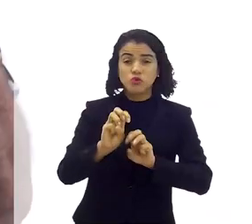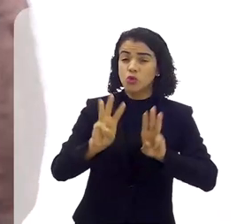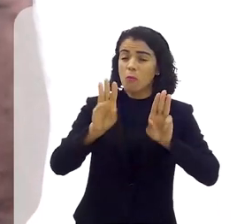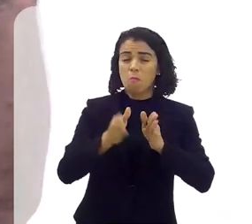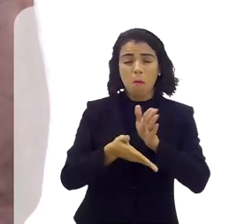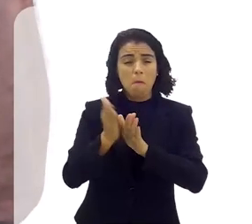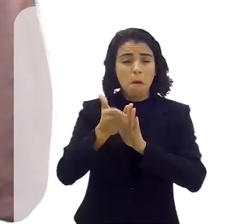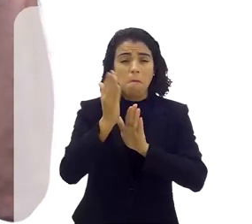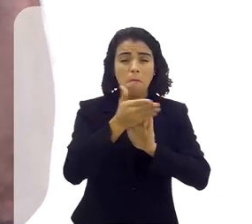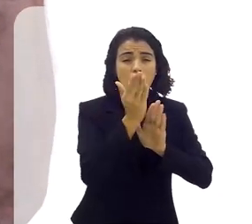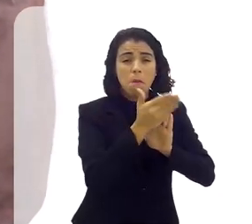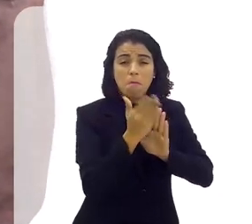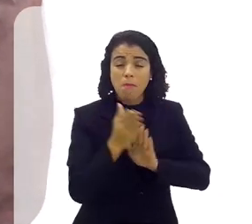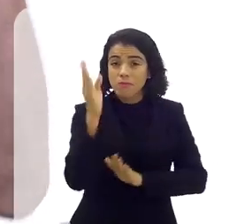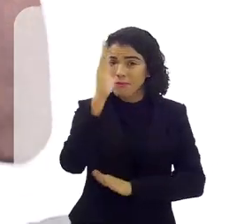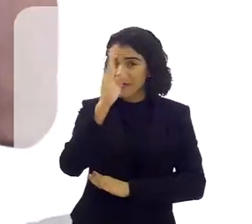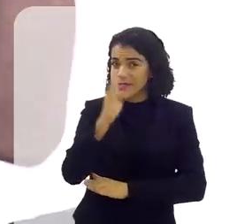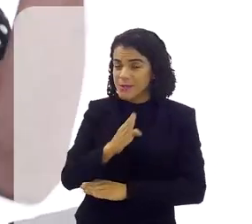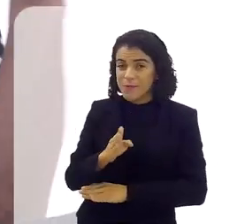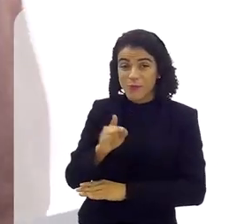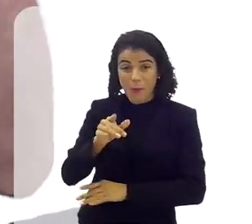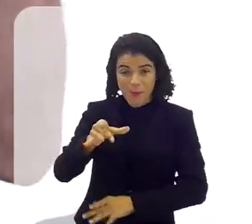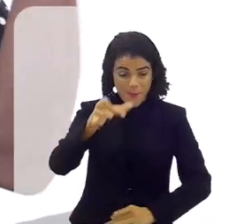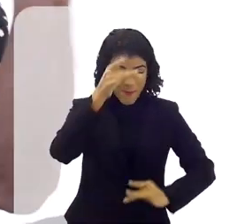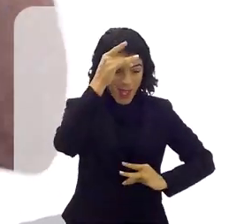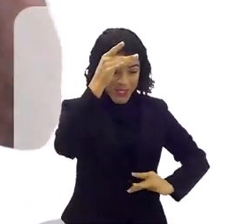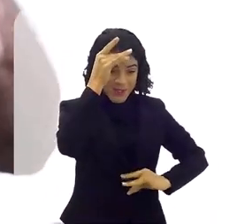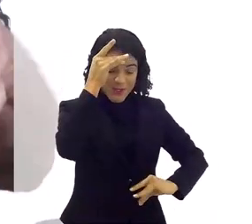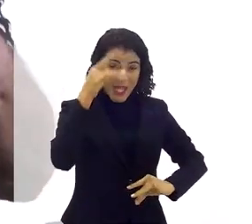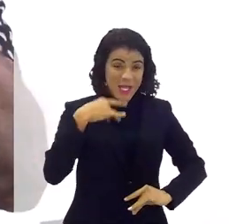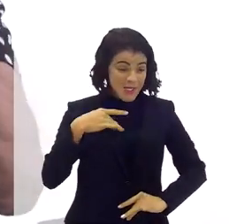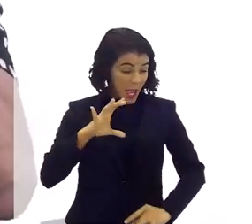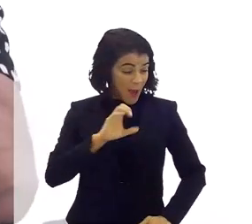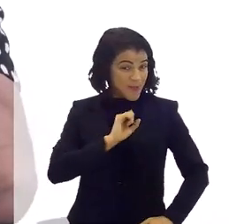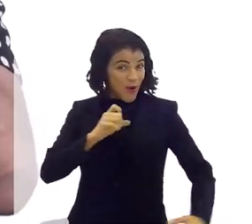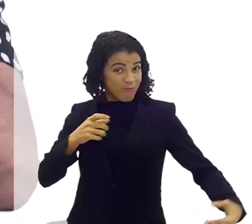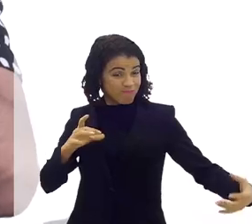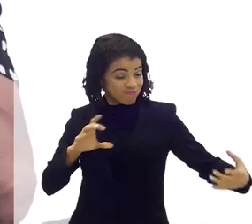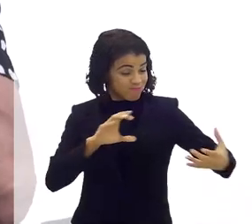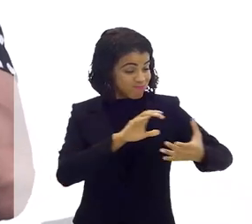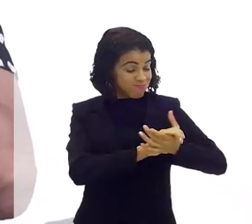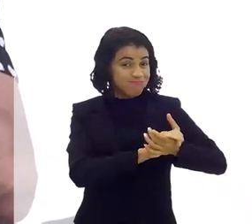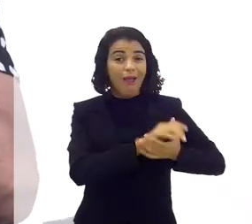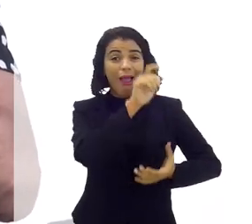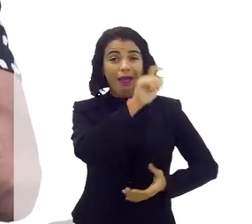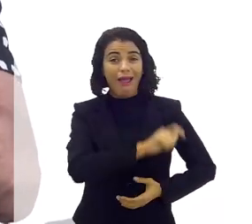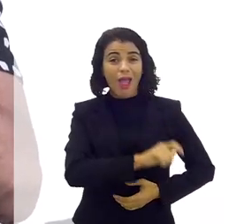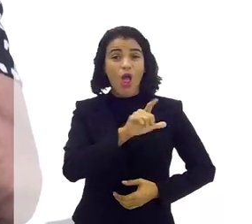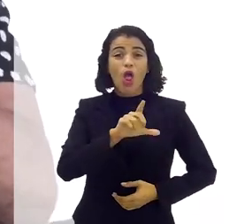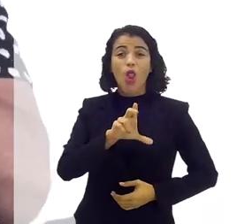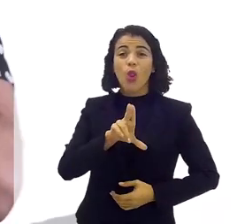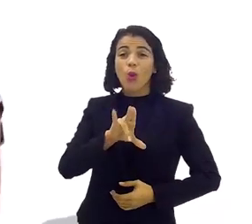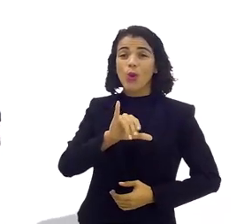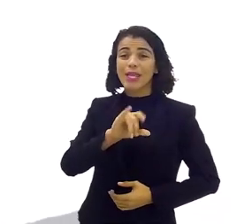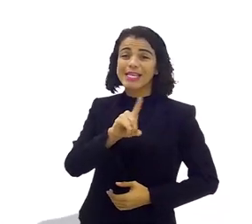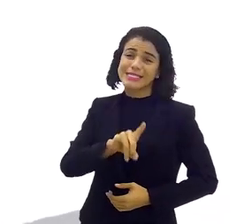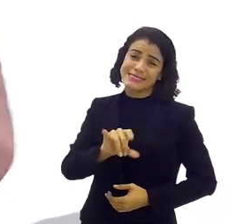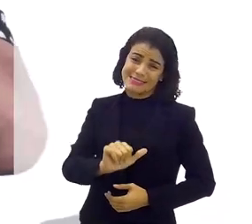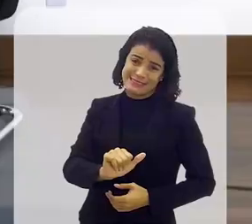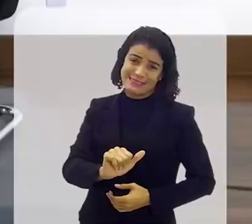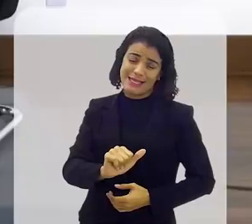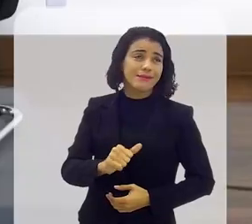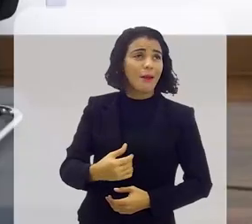personagem da minha inspiração meu grande amor era uma mulher chamada Luísa